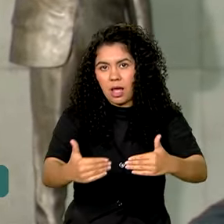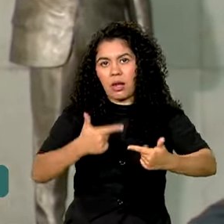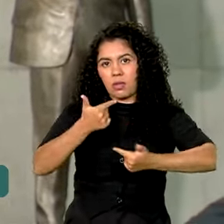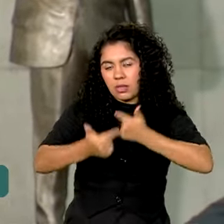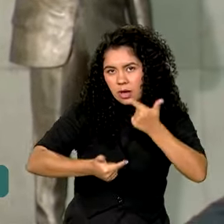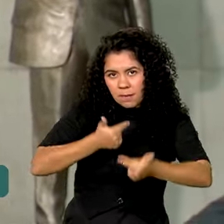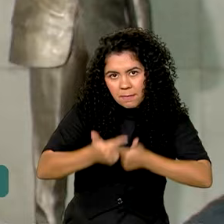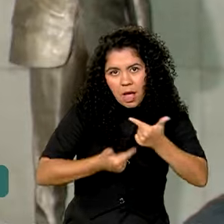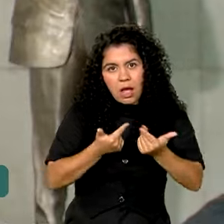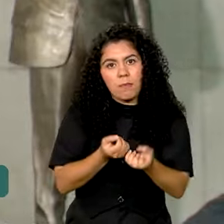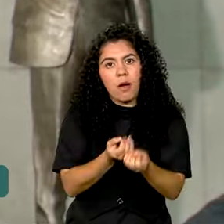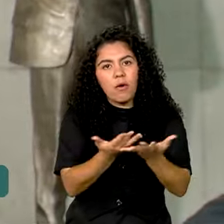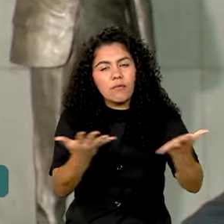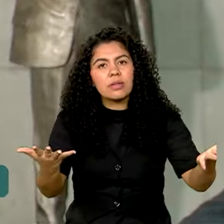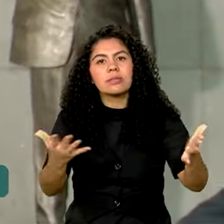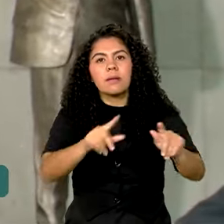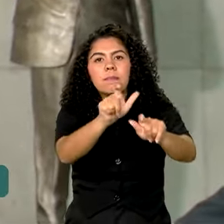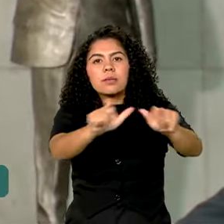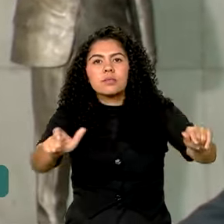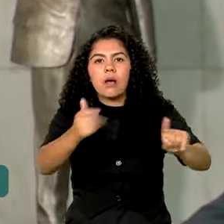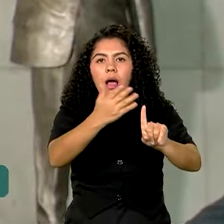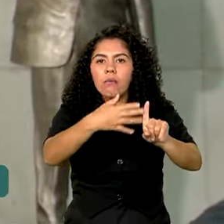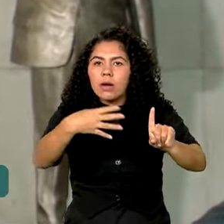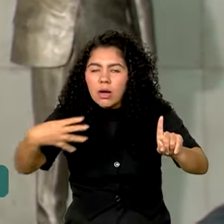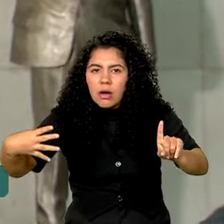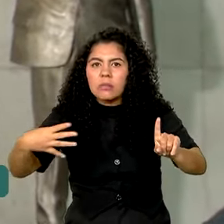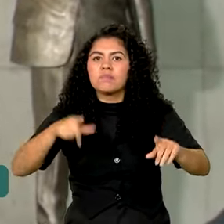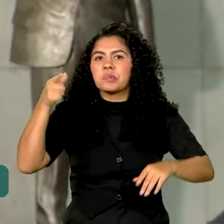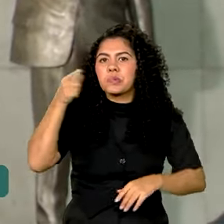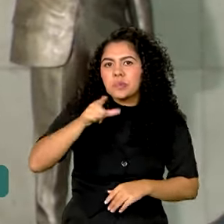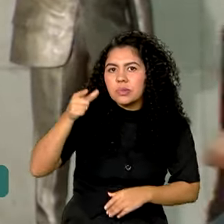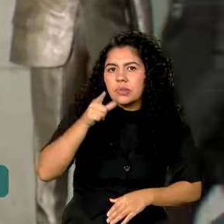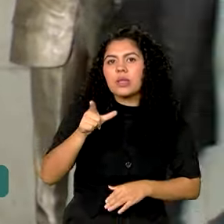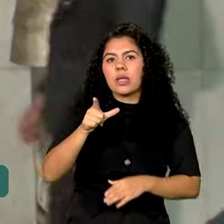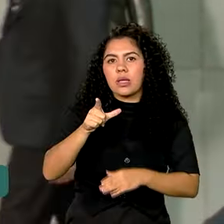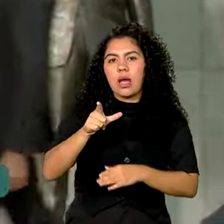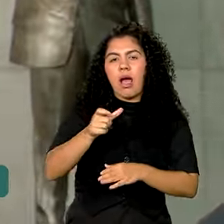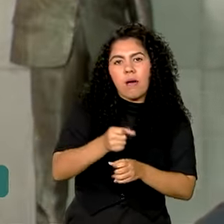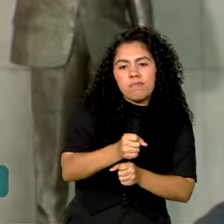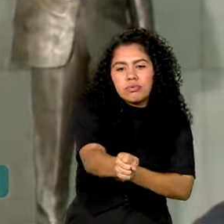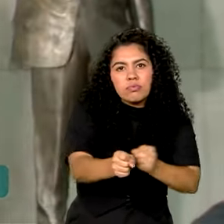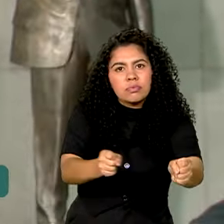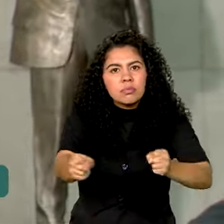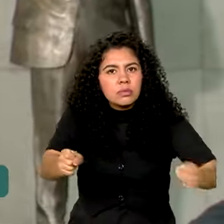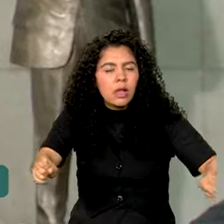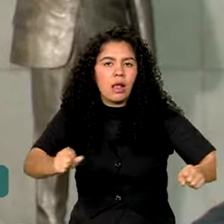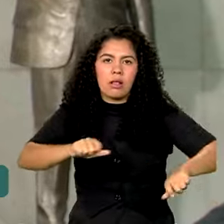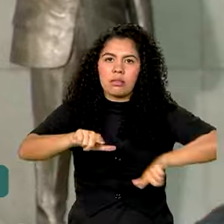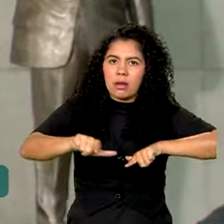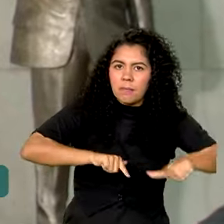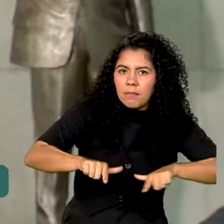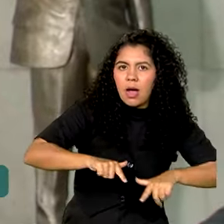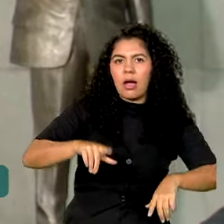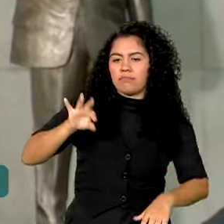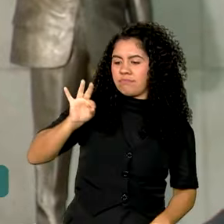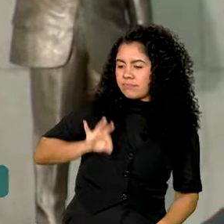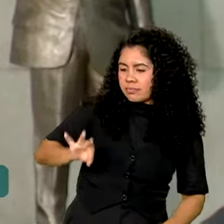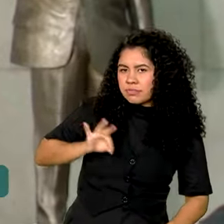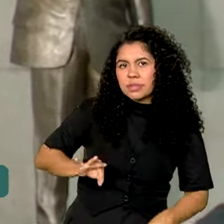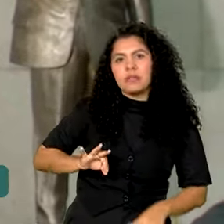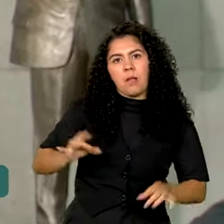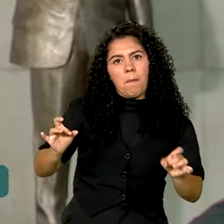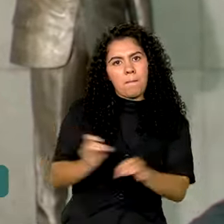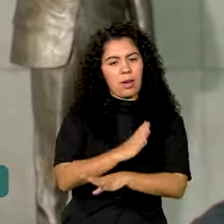para fazer com que as pessoas LGBTQIA+, possam também ter acesso a políticas de emprego, renda e de cidadania,